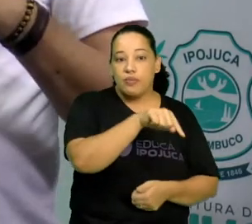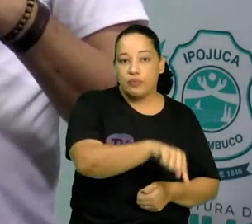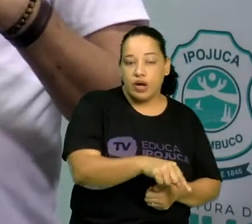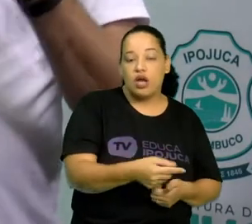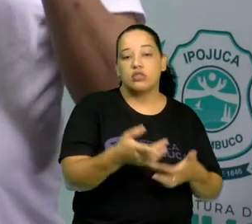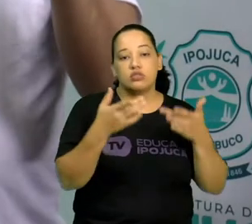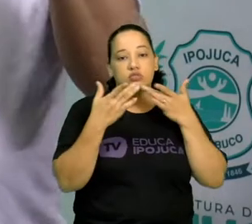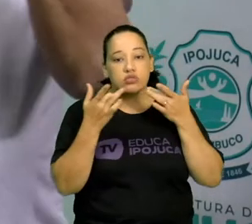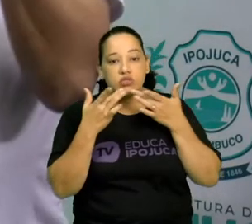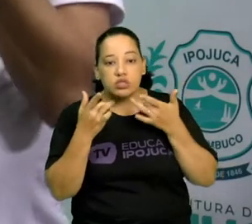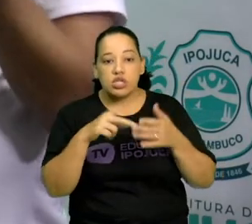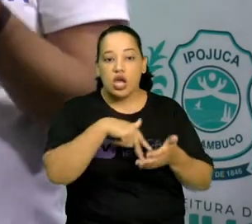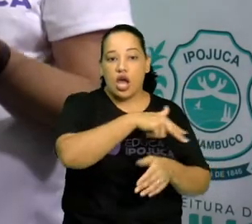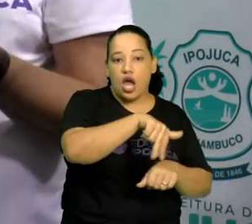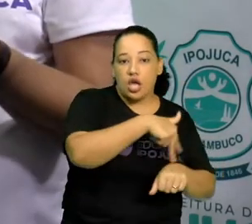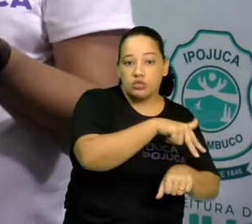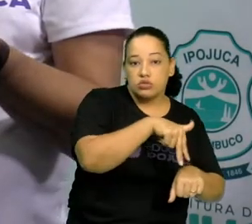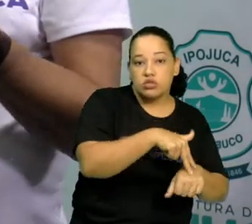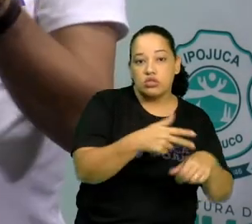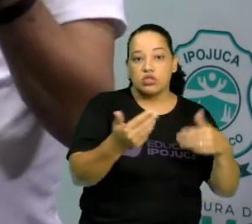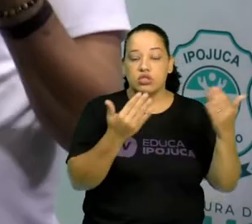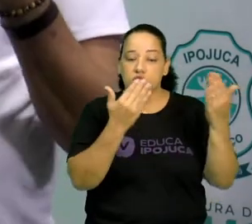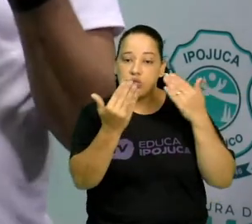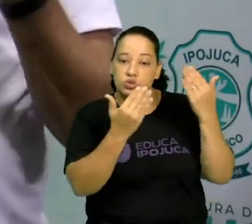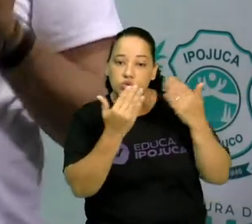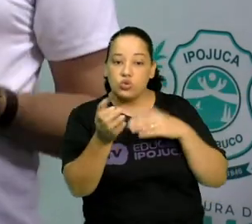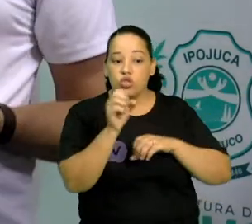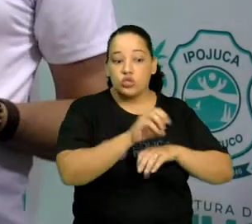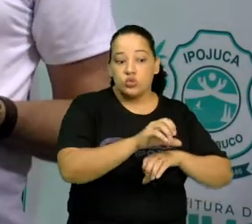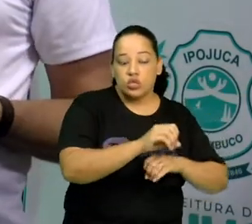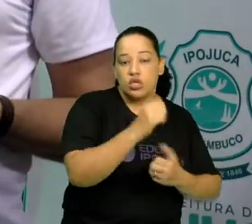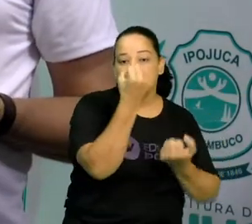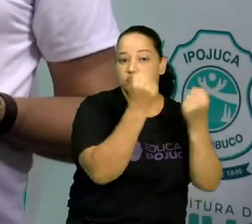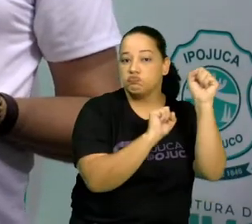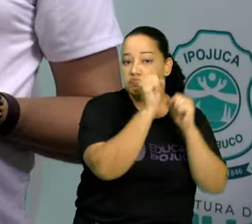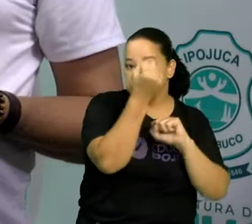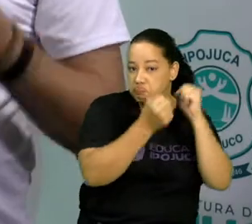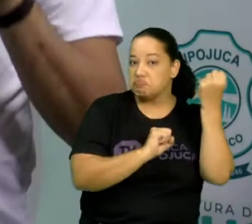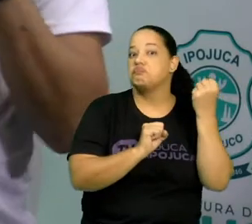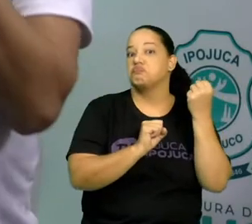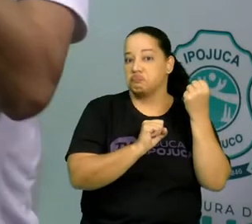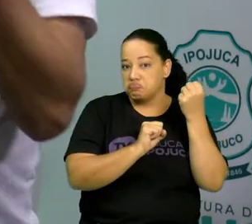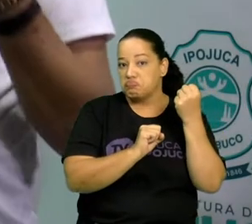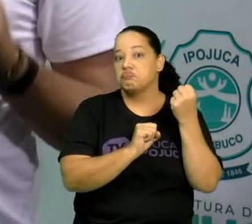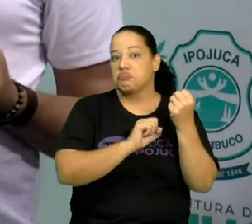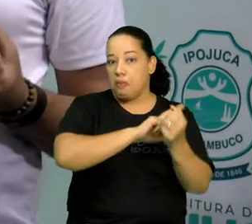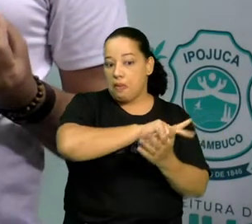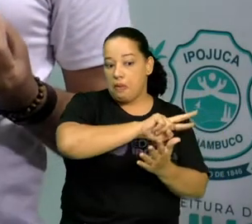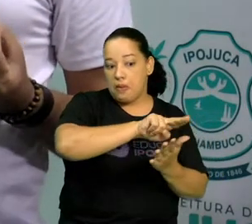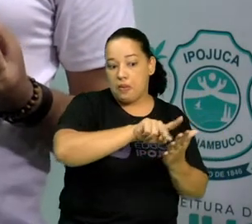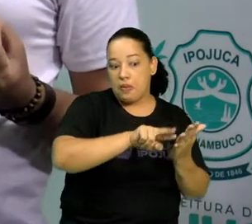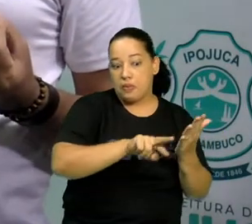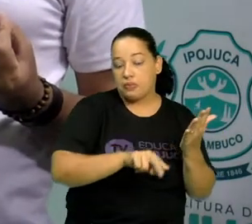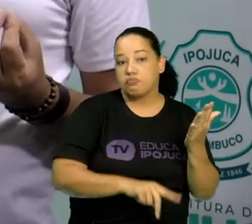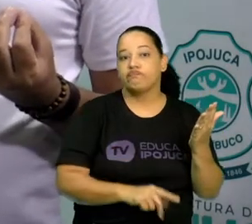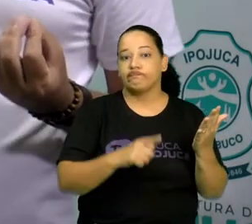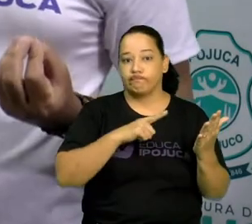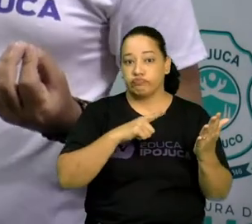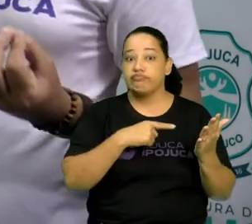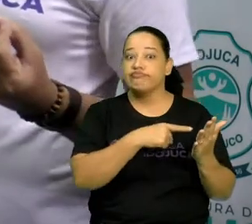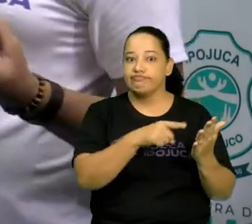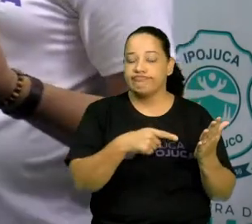educação, para a psicologia e para a indústria. Vejam, até para a indústria se reverteu.